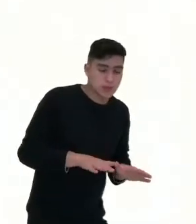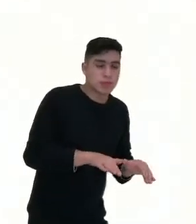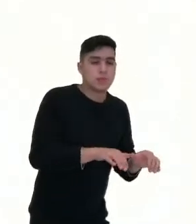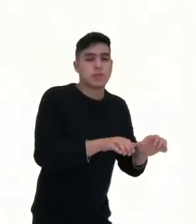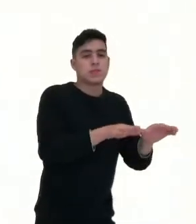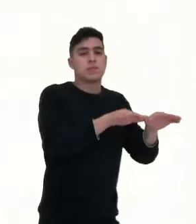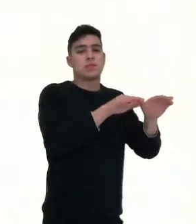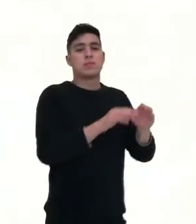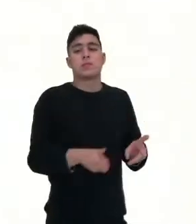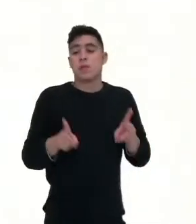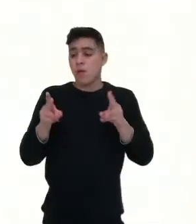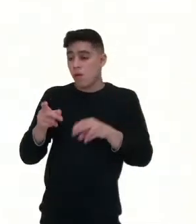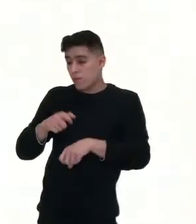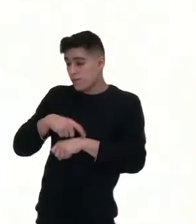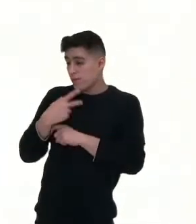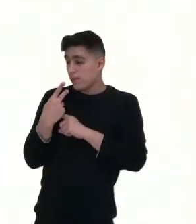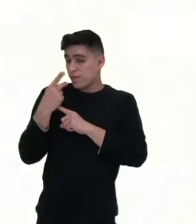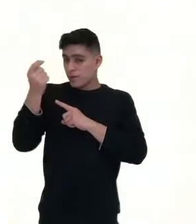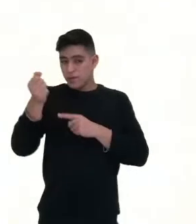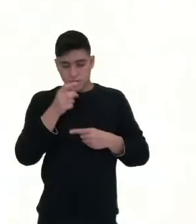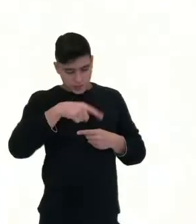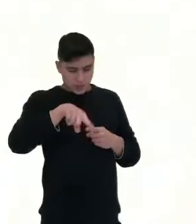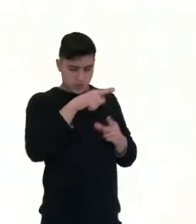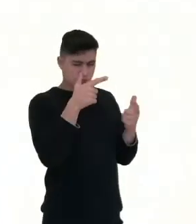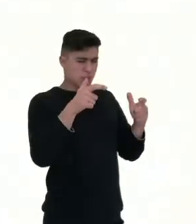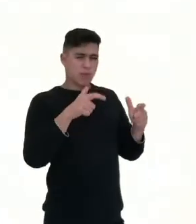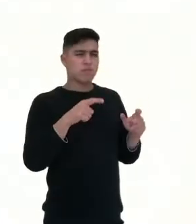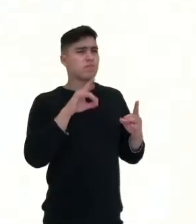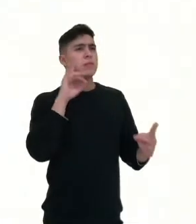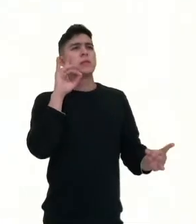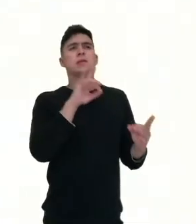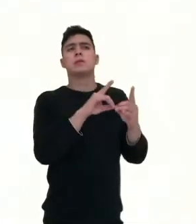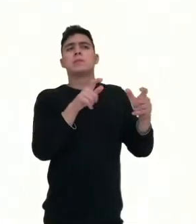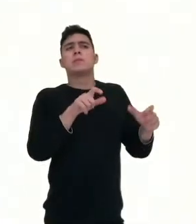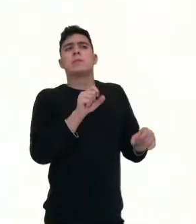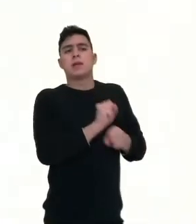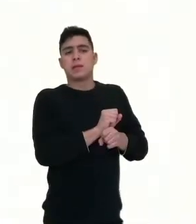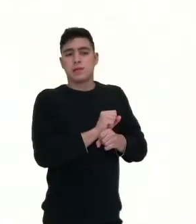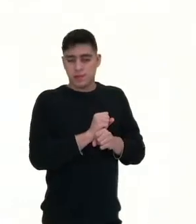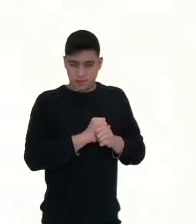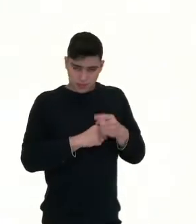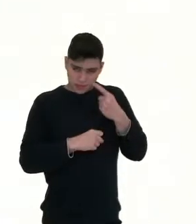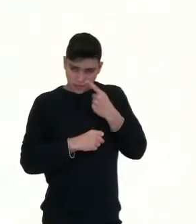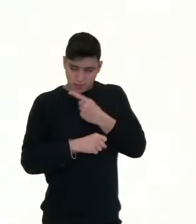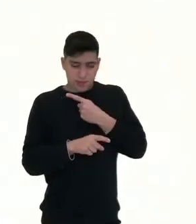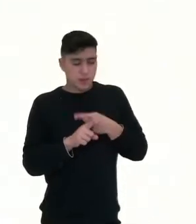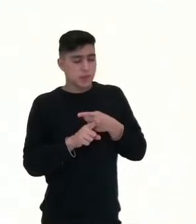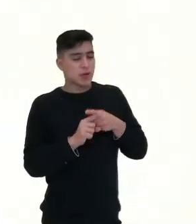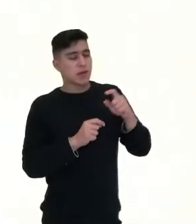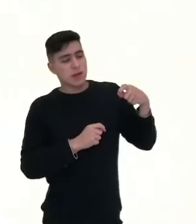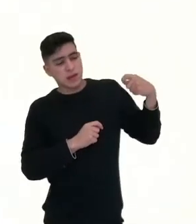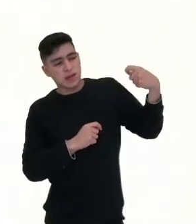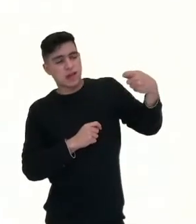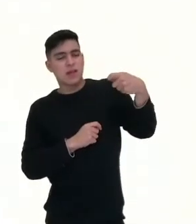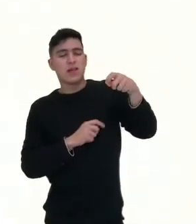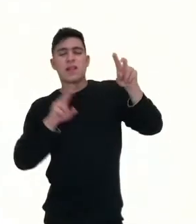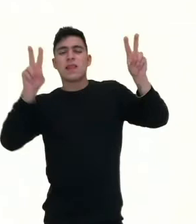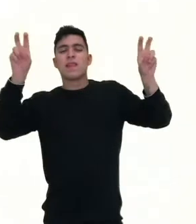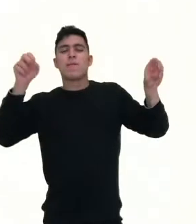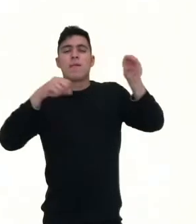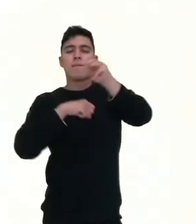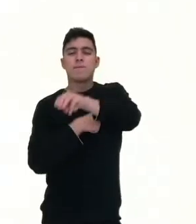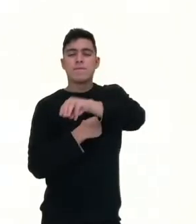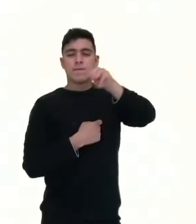de um alçapão. Eles não têm pouso nem porto. Percebeu por que ele recebeu o título, então, de mestre da